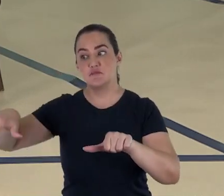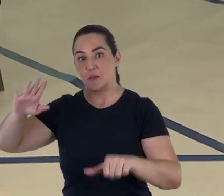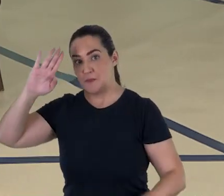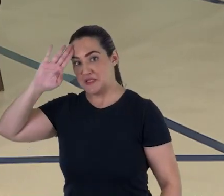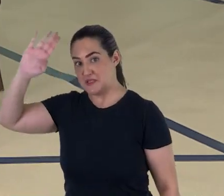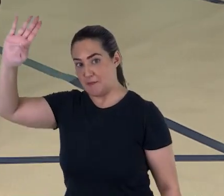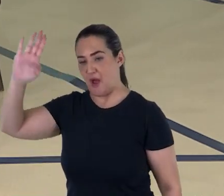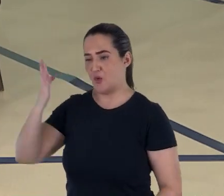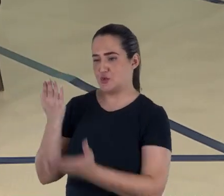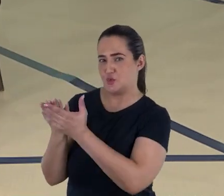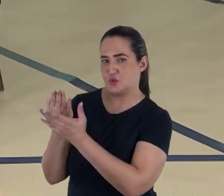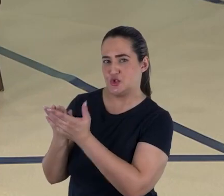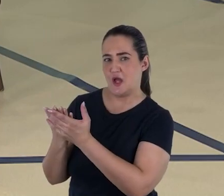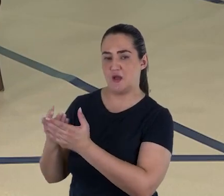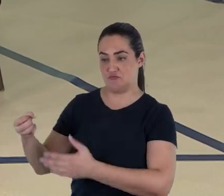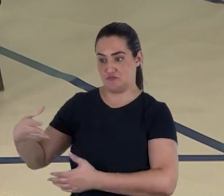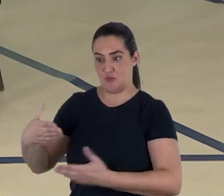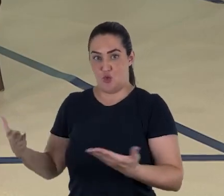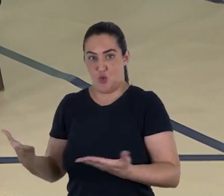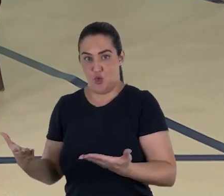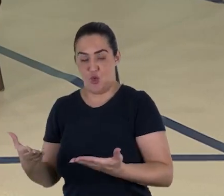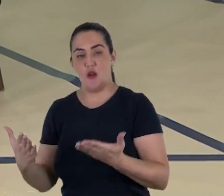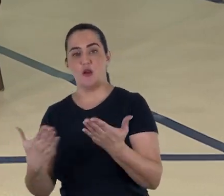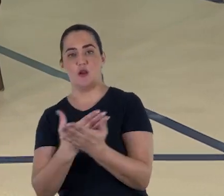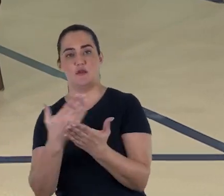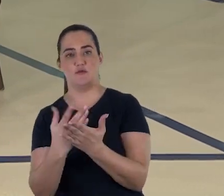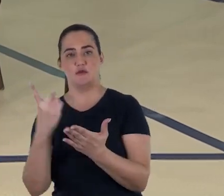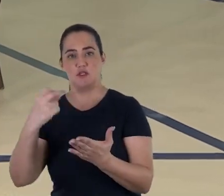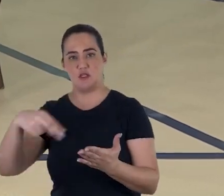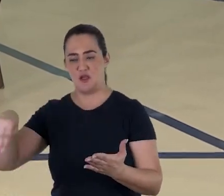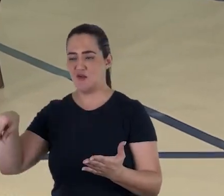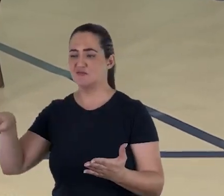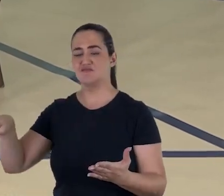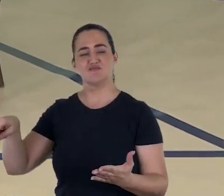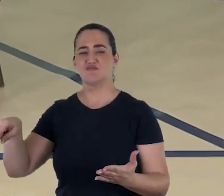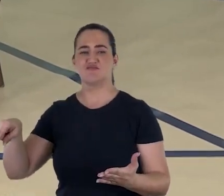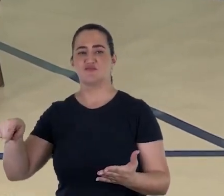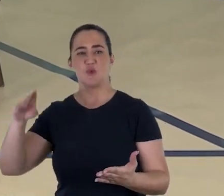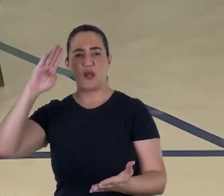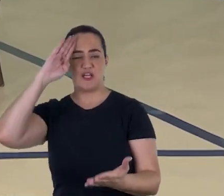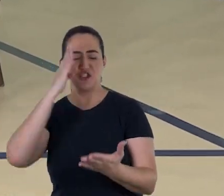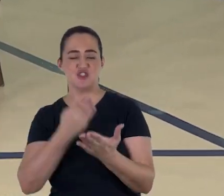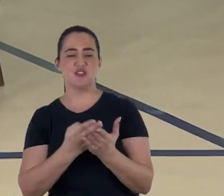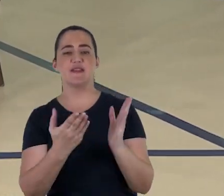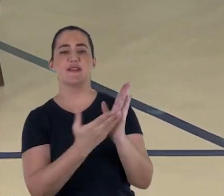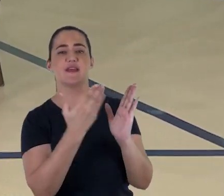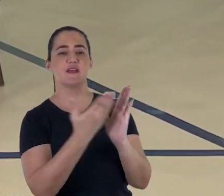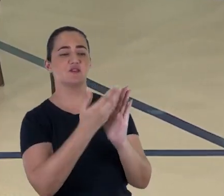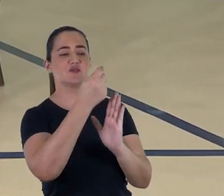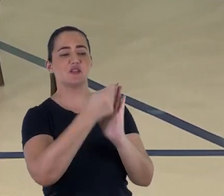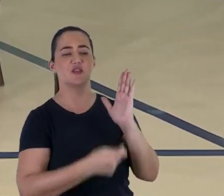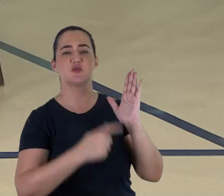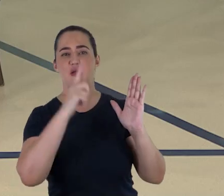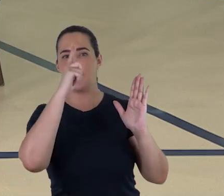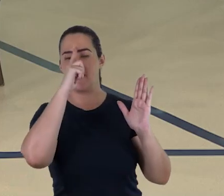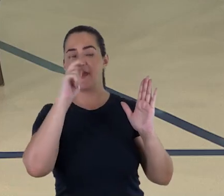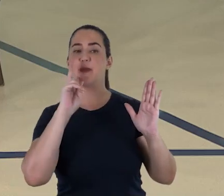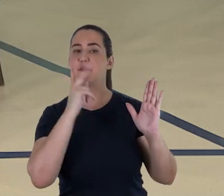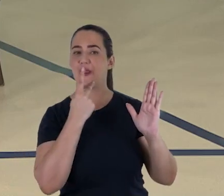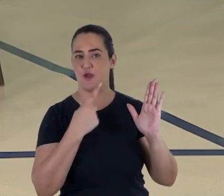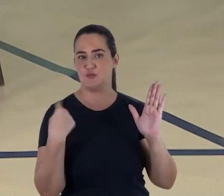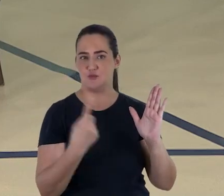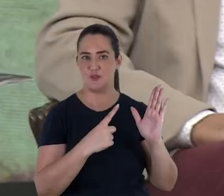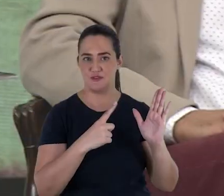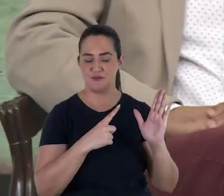estudiosos modernos do livro de Daniel tivessem pouca confiança no texto maçorético, aquele em hebraico que nós